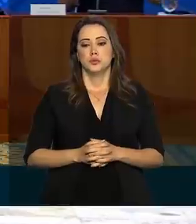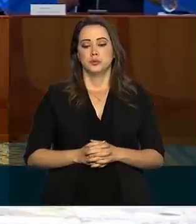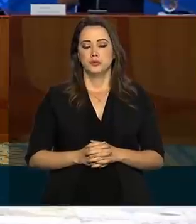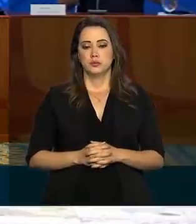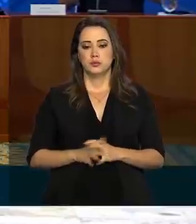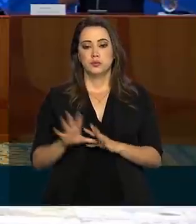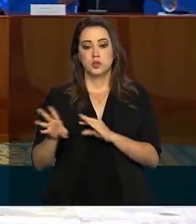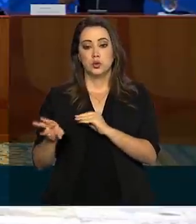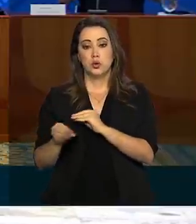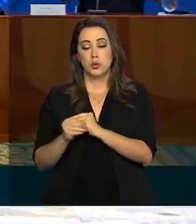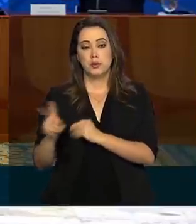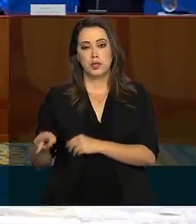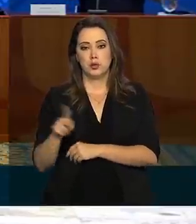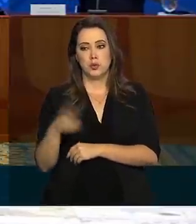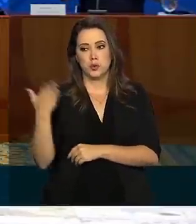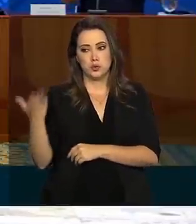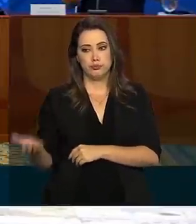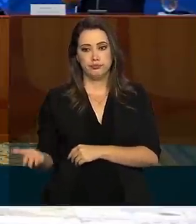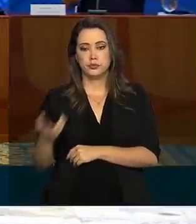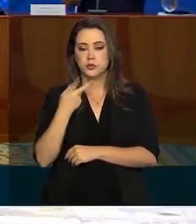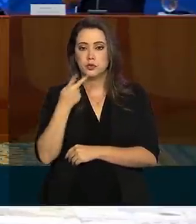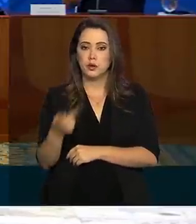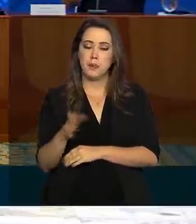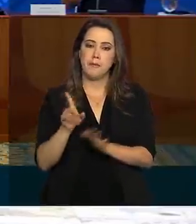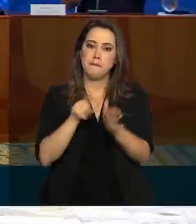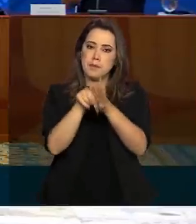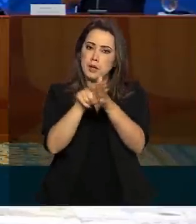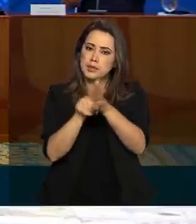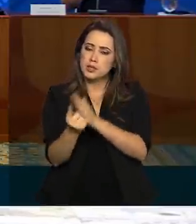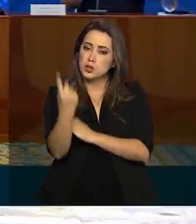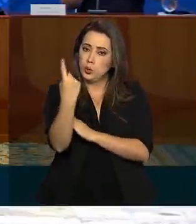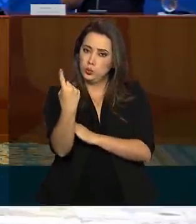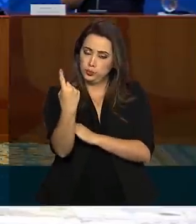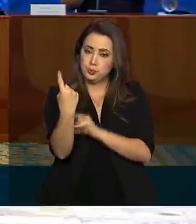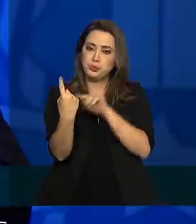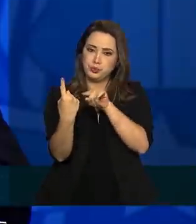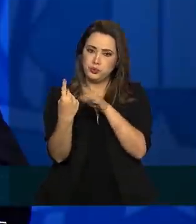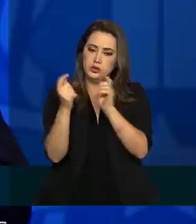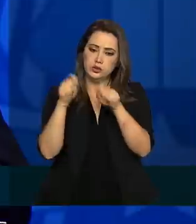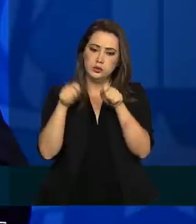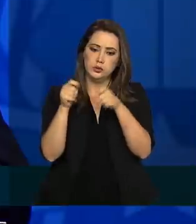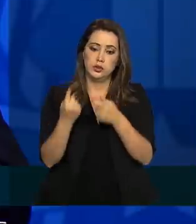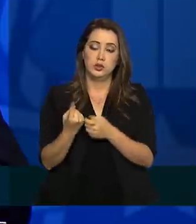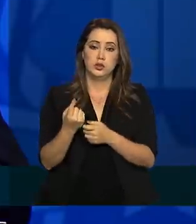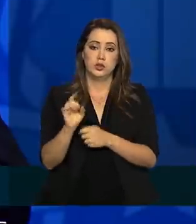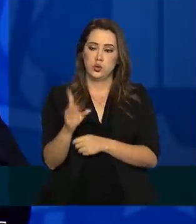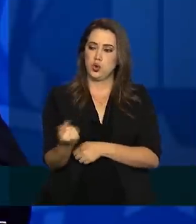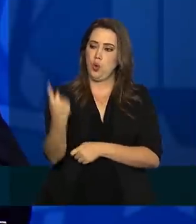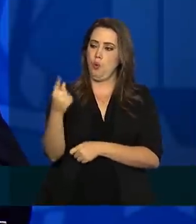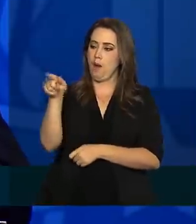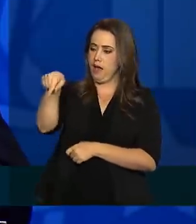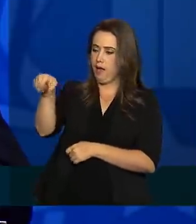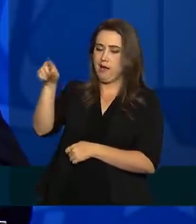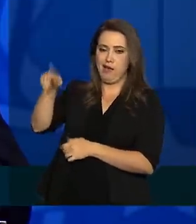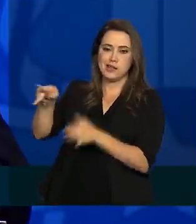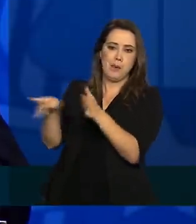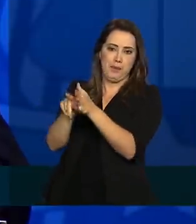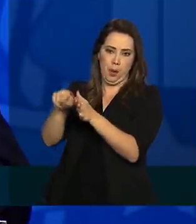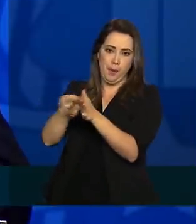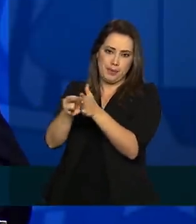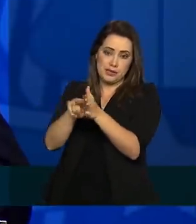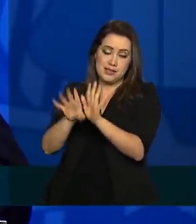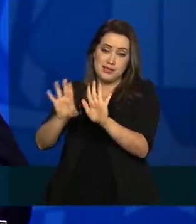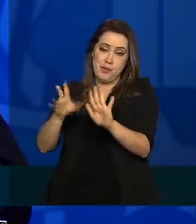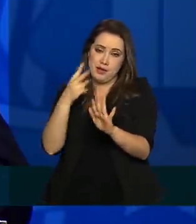complementando o o professor falou, a pesquisa é um dos instrumentos que deverá, não essa pesquisa apenas, mas o